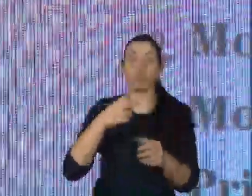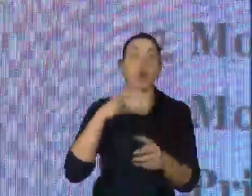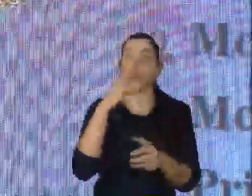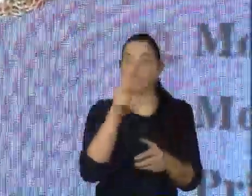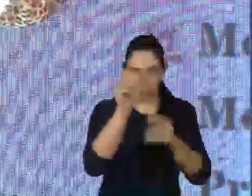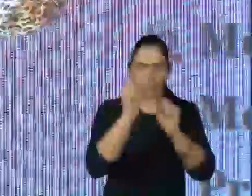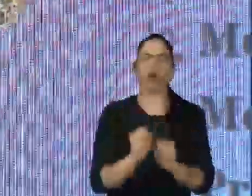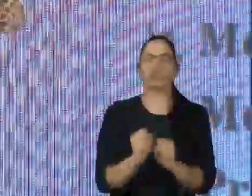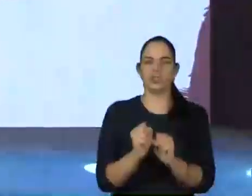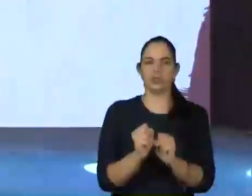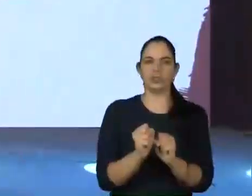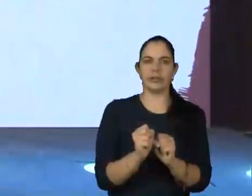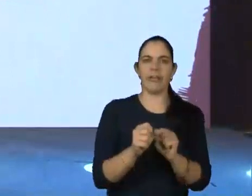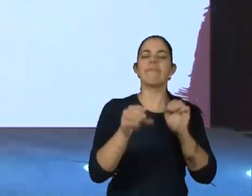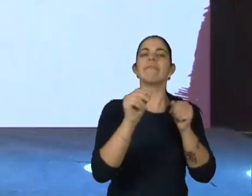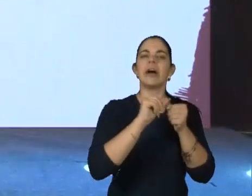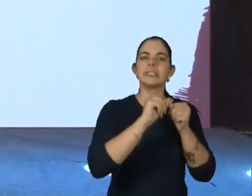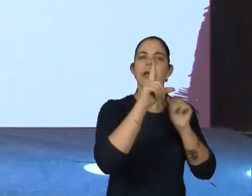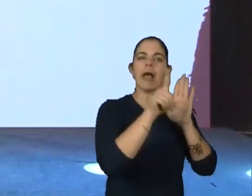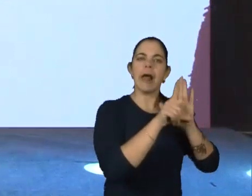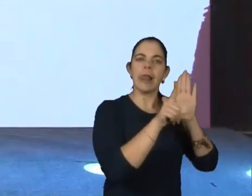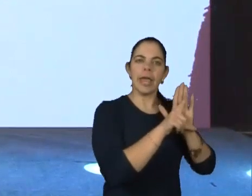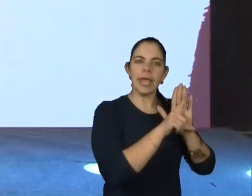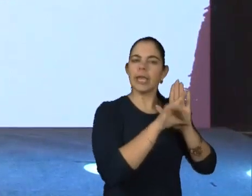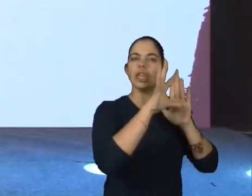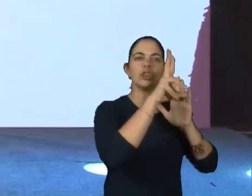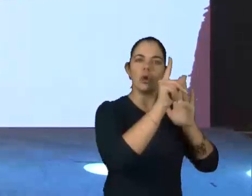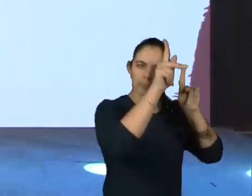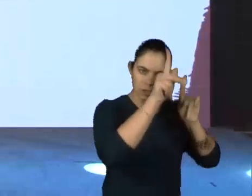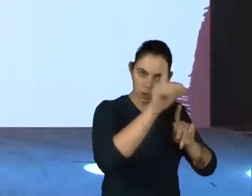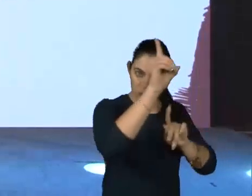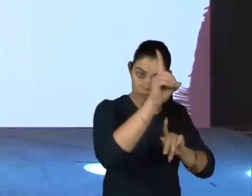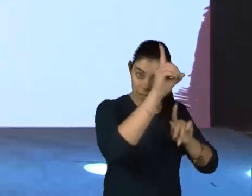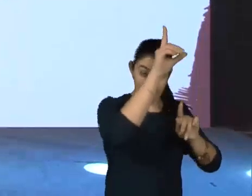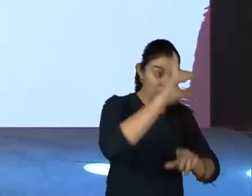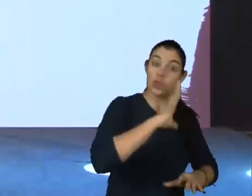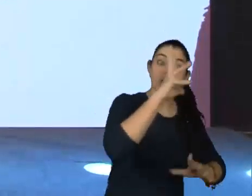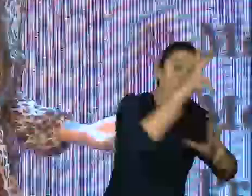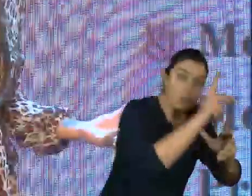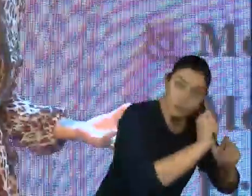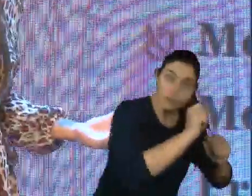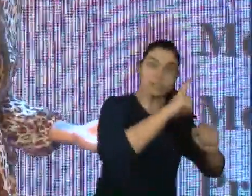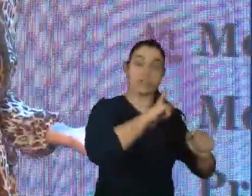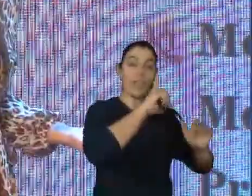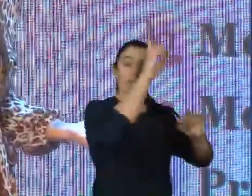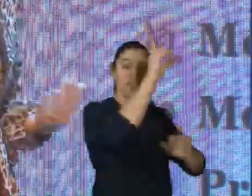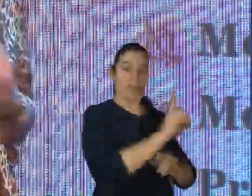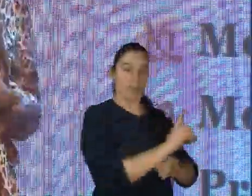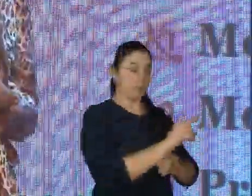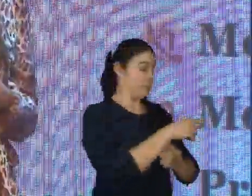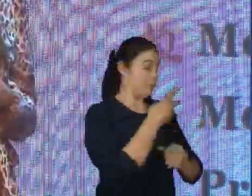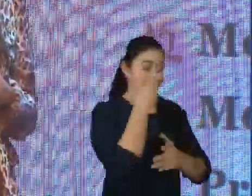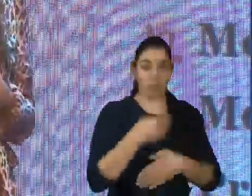pensar em fazer uma lei para dizer que as pessoas, os indivíduos, os seres humanos têm direitos,